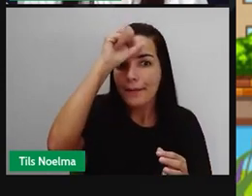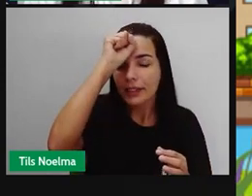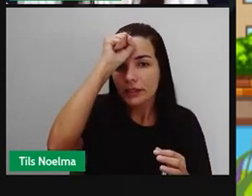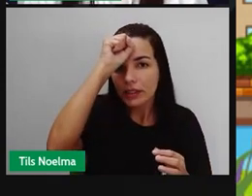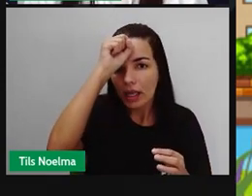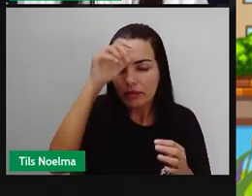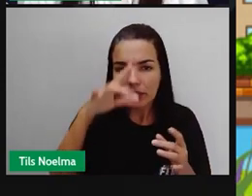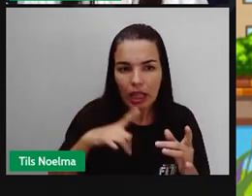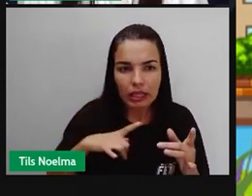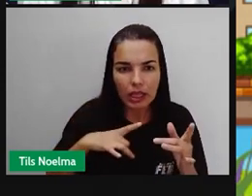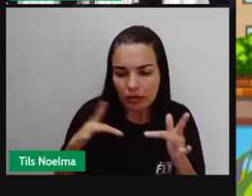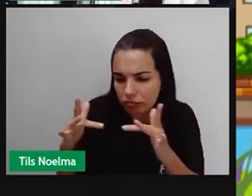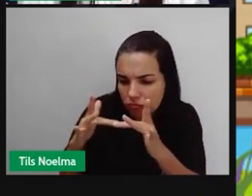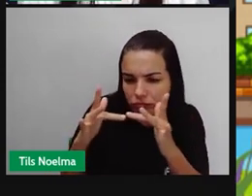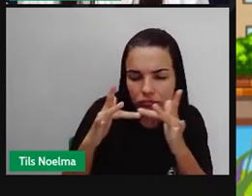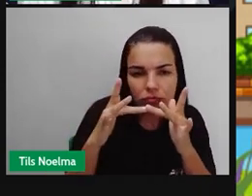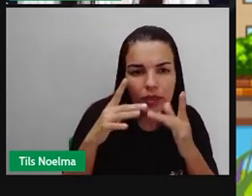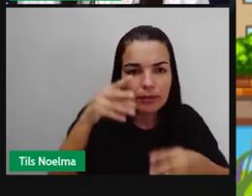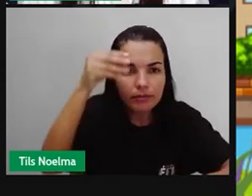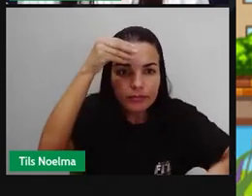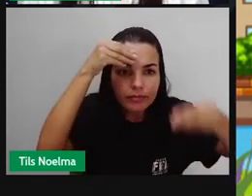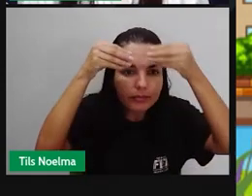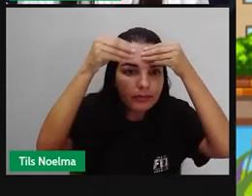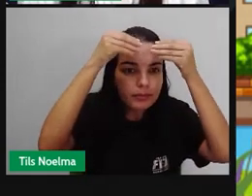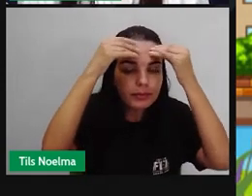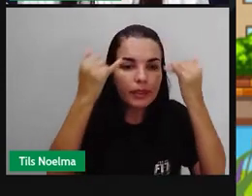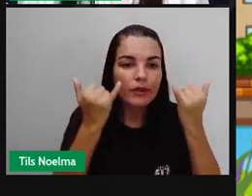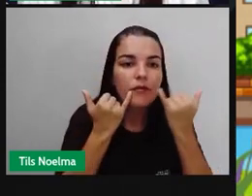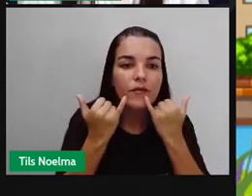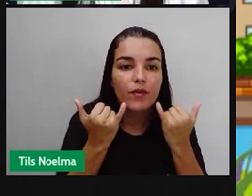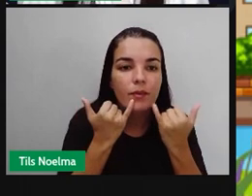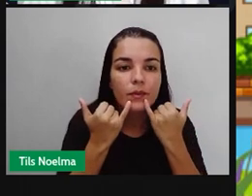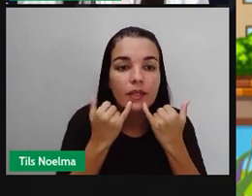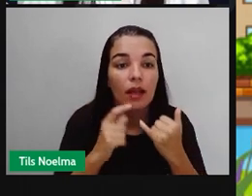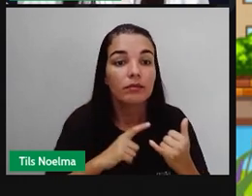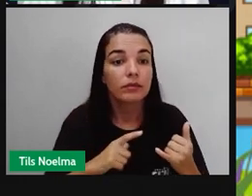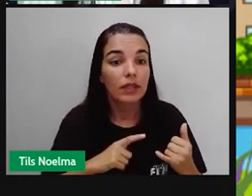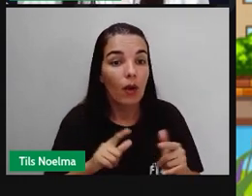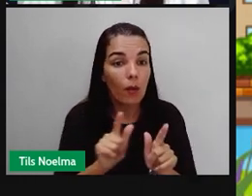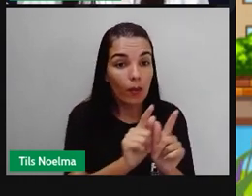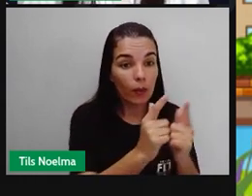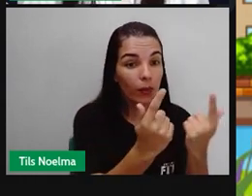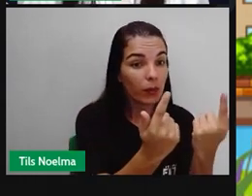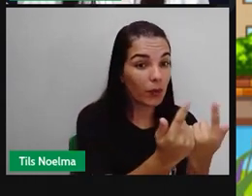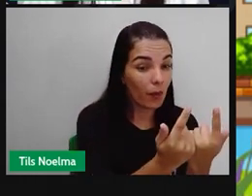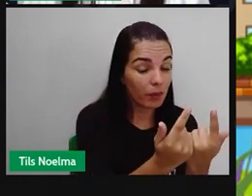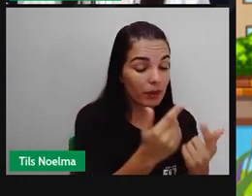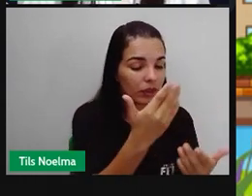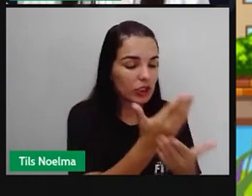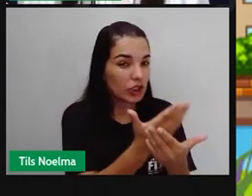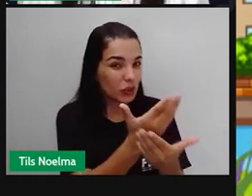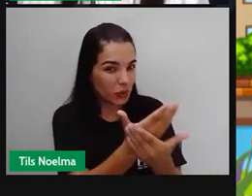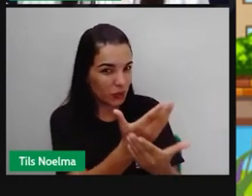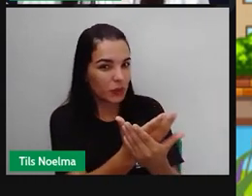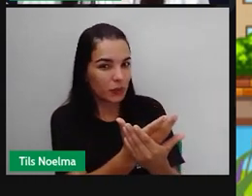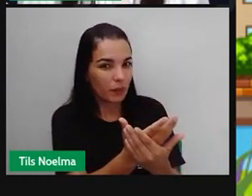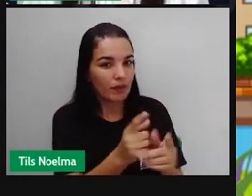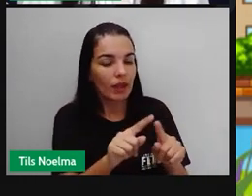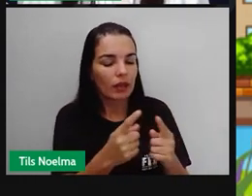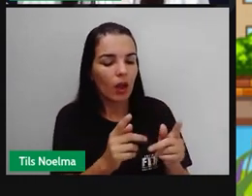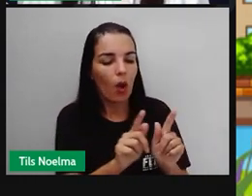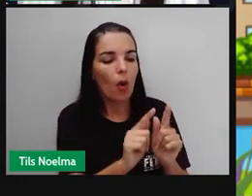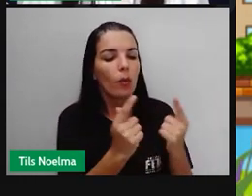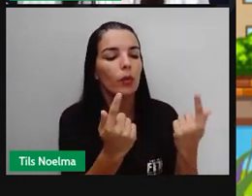assimilar uma informação. E este grupo podemos chamar de leitura-estudo. Esse grupo,